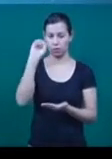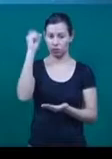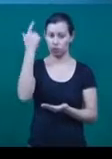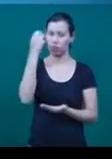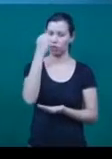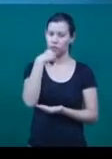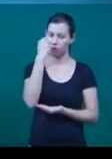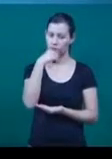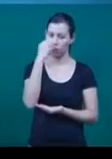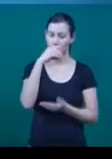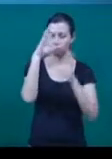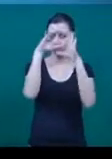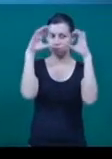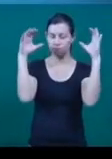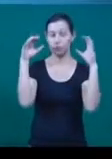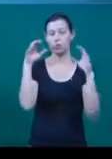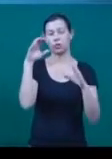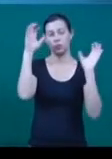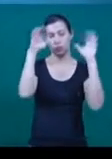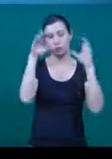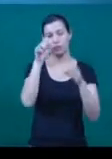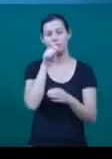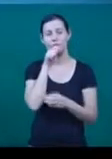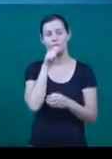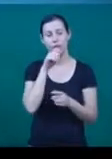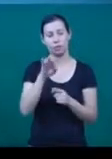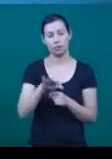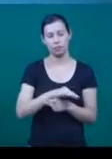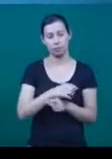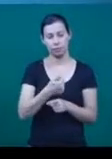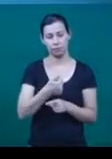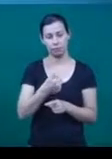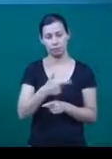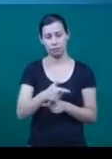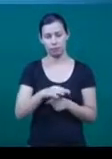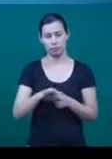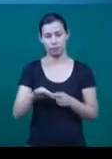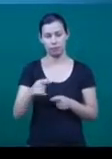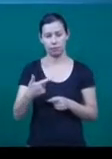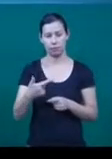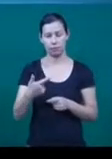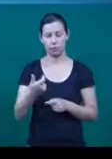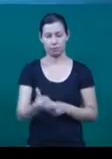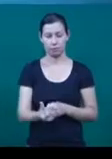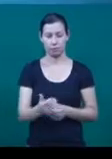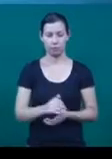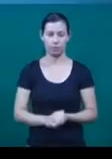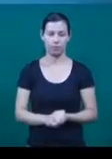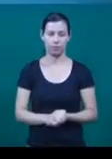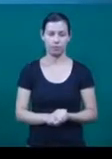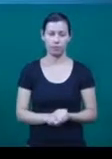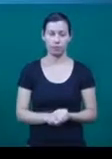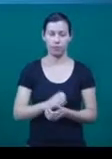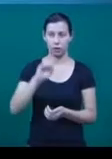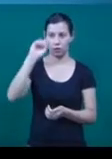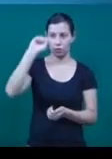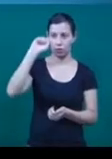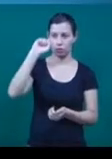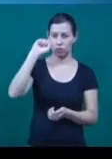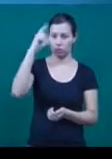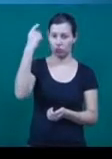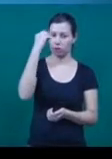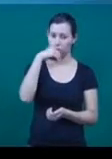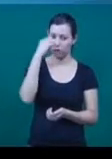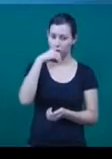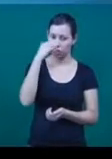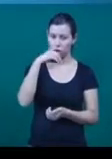sol fraco e tempo nublado, sem possibilidade de chuva. Mínima de 12 e máxima de 26 graus. Sol fraco e muita